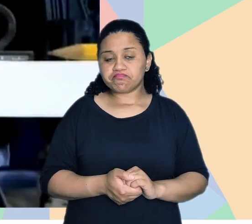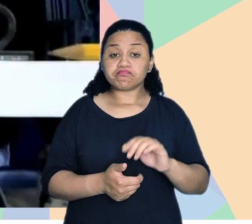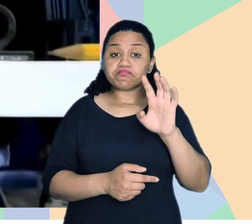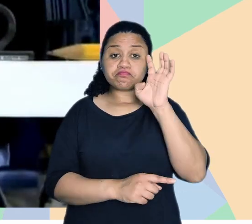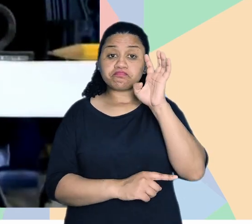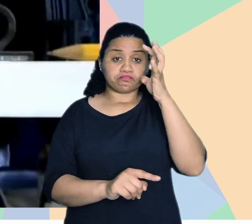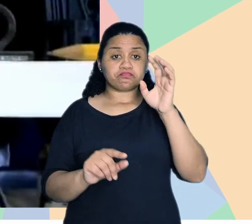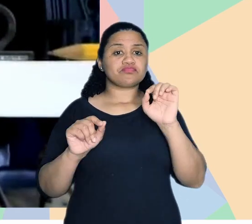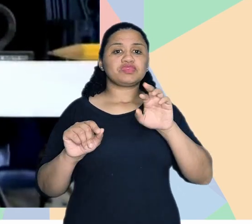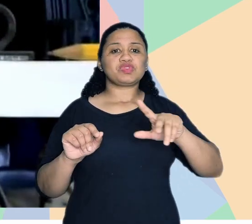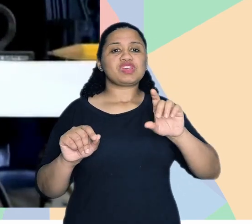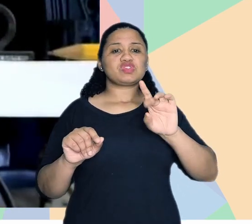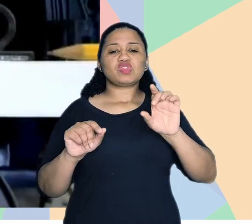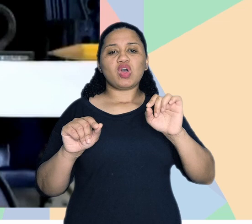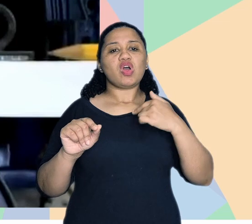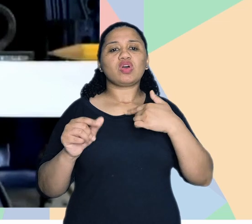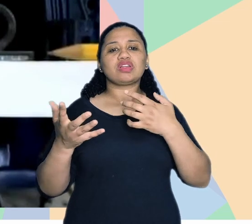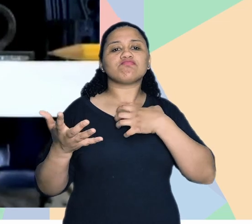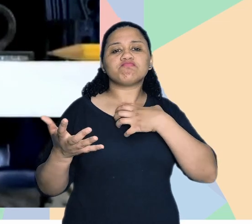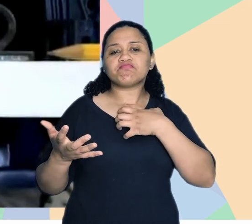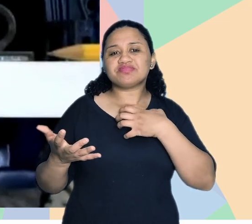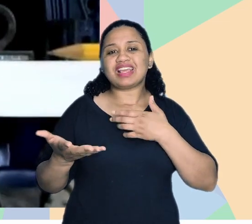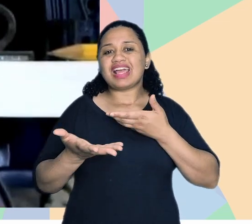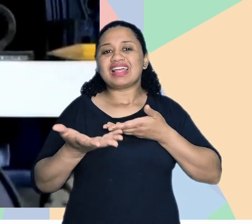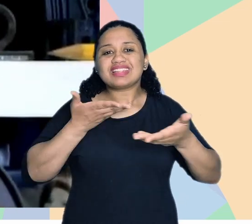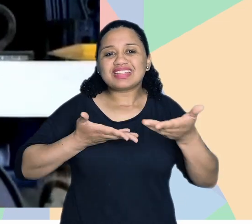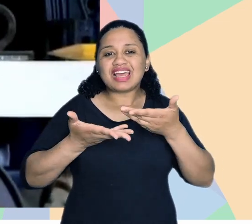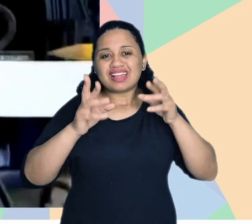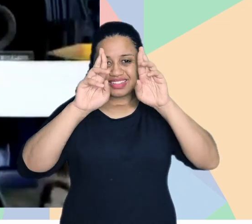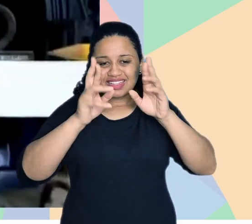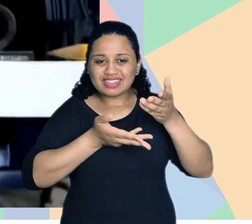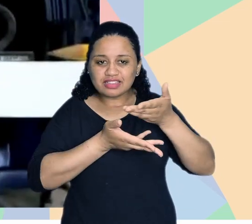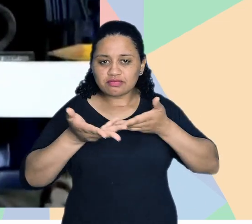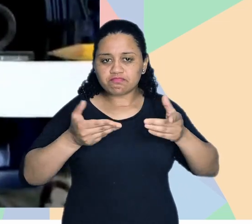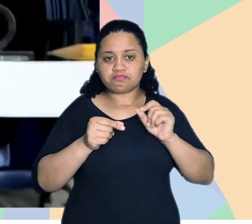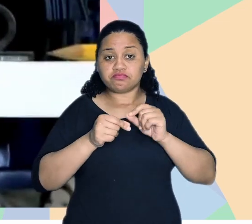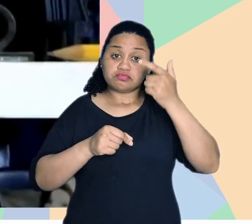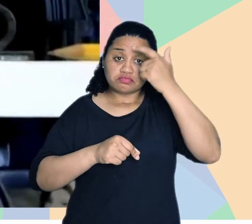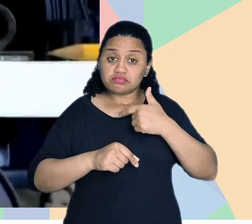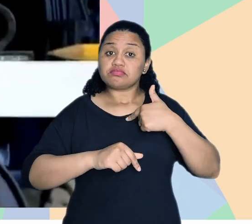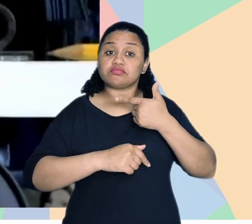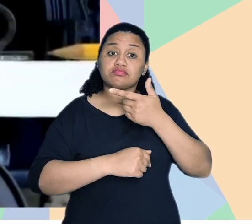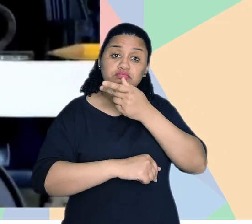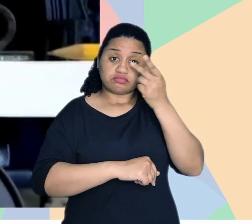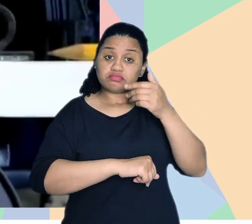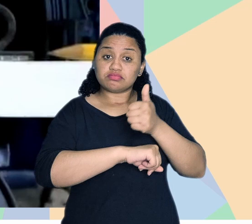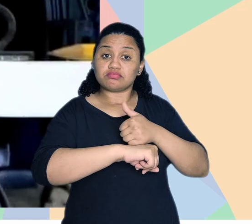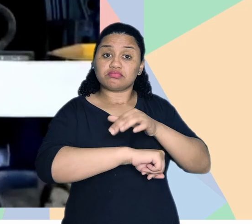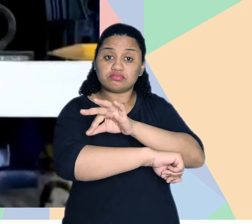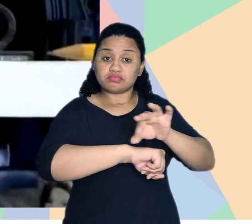decisão, né? E essa tomada de decisão não é só uma gentileza que a gente vai fazer, né? Eu, enquanto arquiteto urbanista,